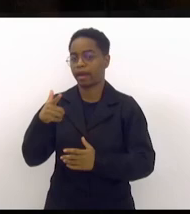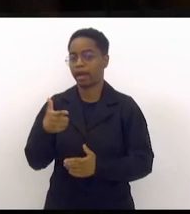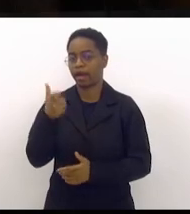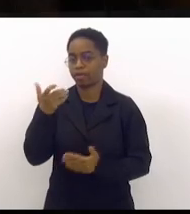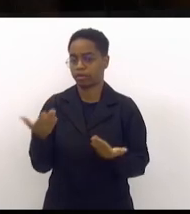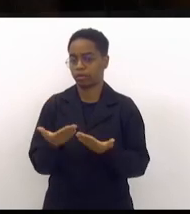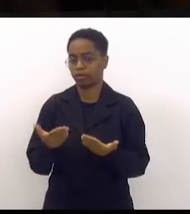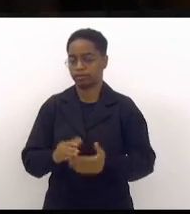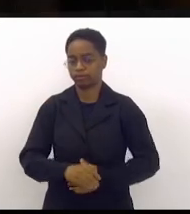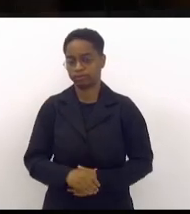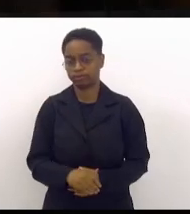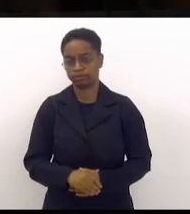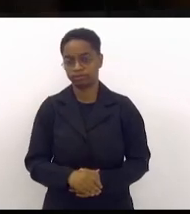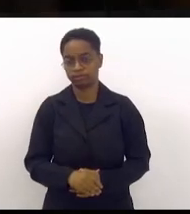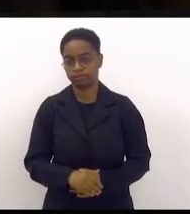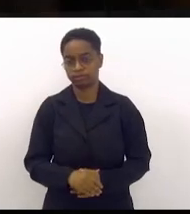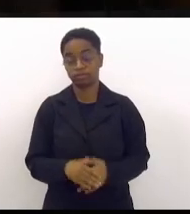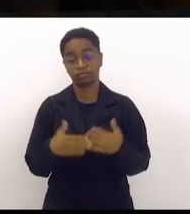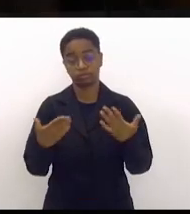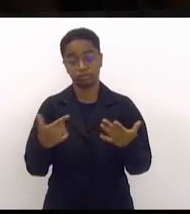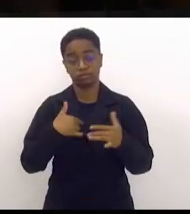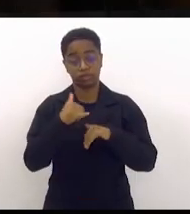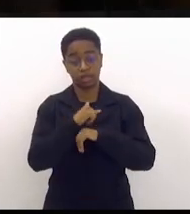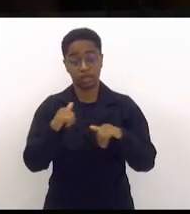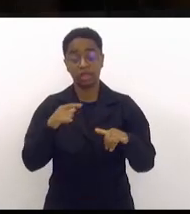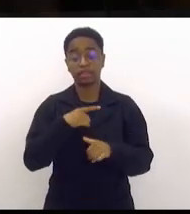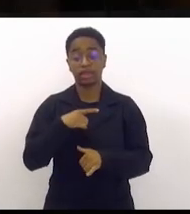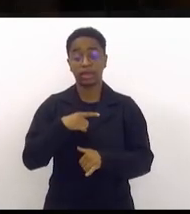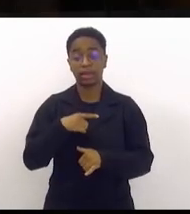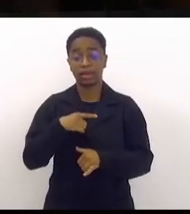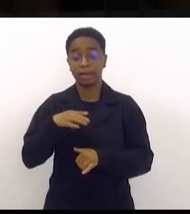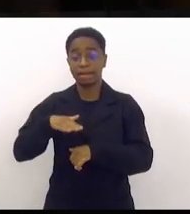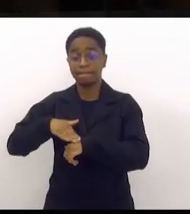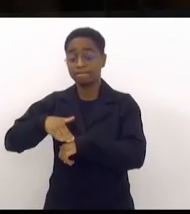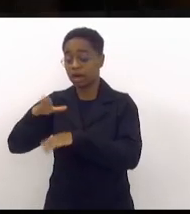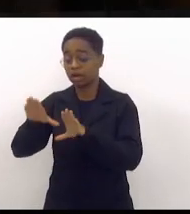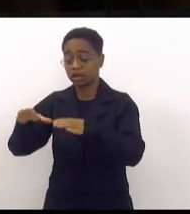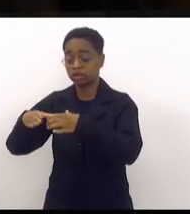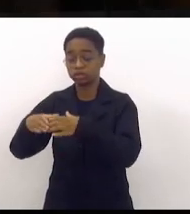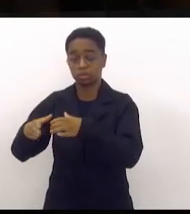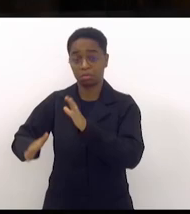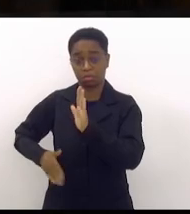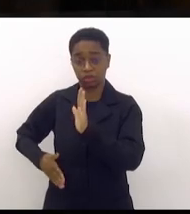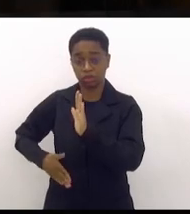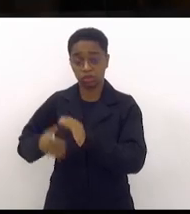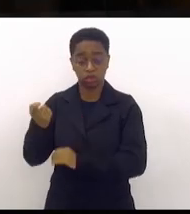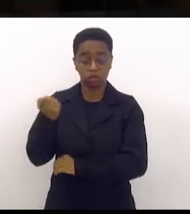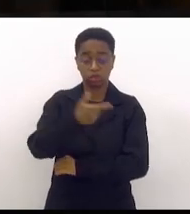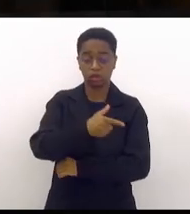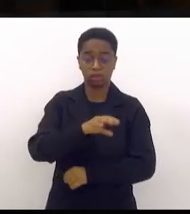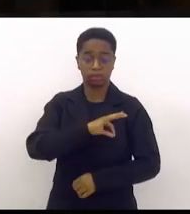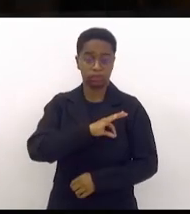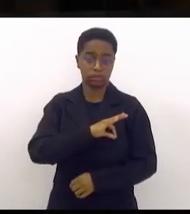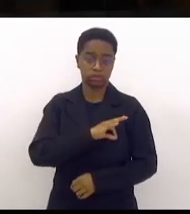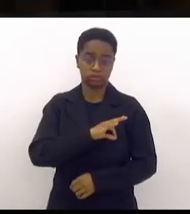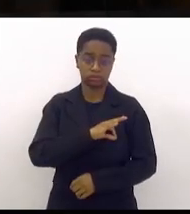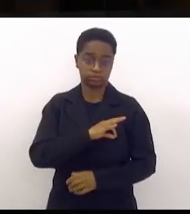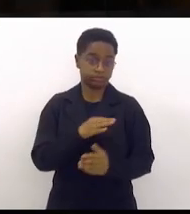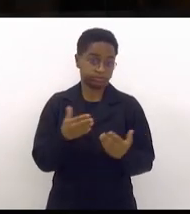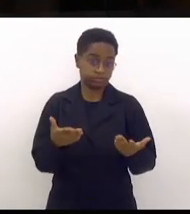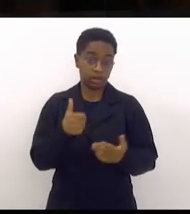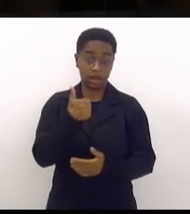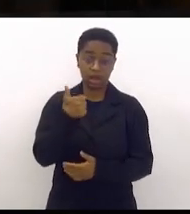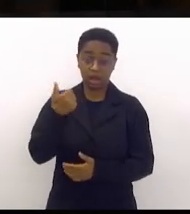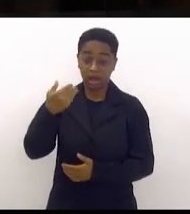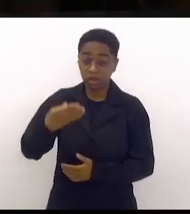então eu diria você tem mais bandido que o efetivo da polícia civil. 14